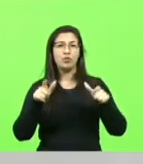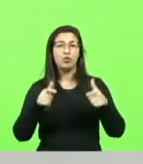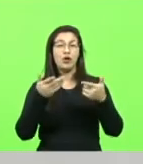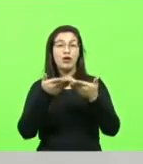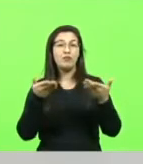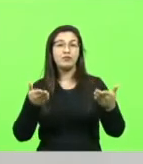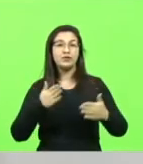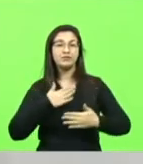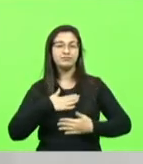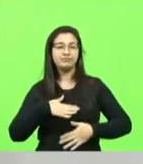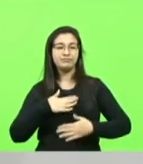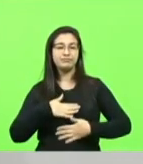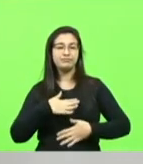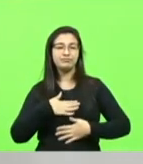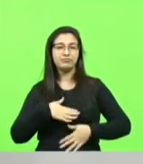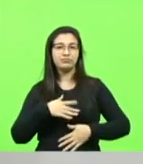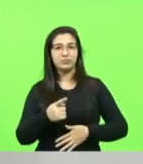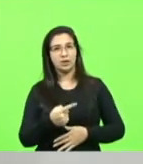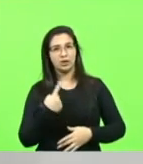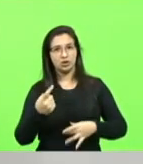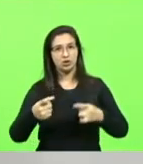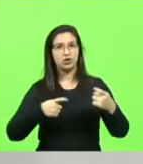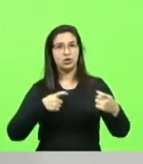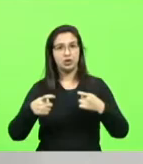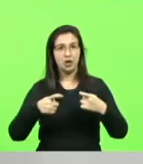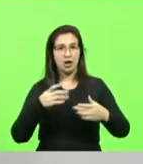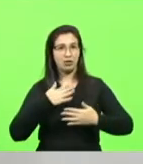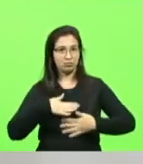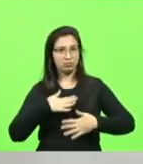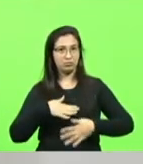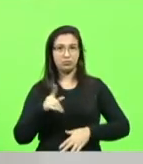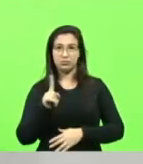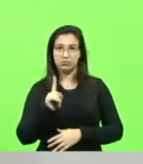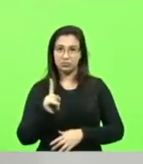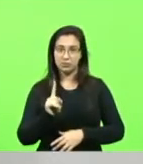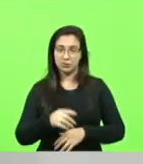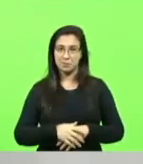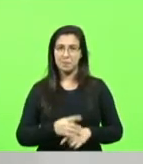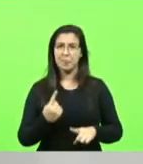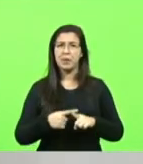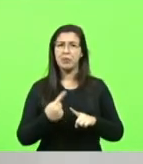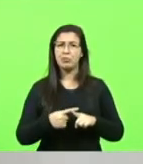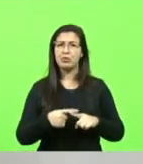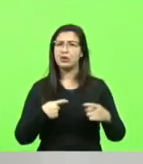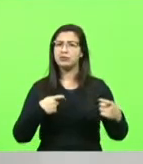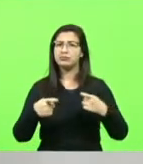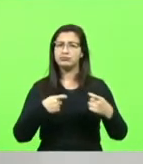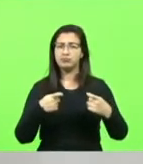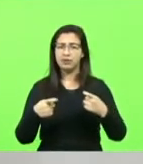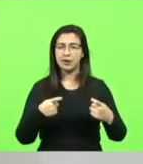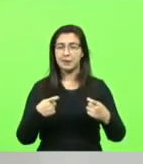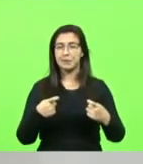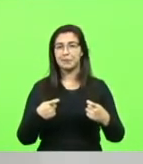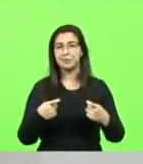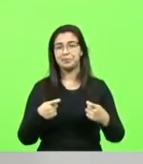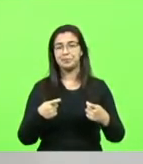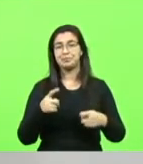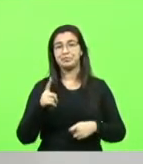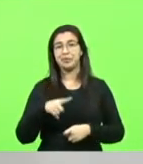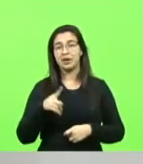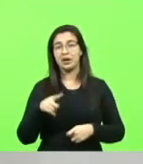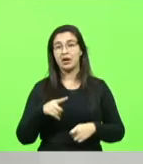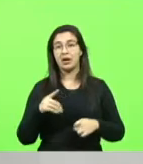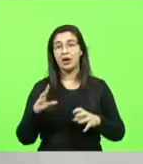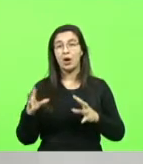guerra. Saiam da zona de conforto. E por que eu afirmo que nós estamos em guerra? Devido a uma total